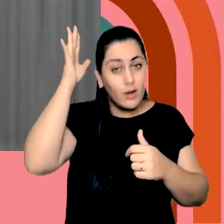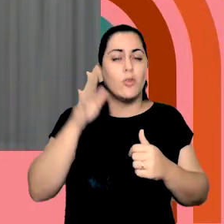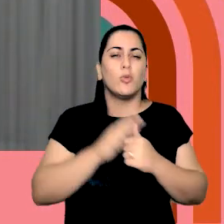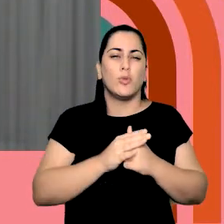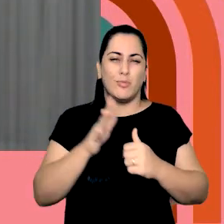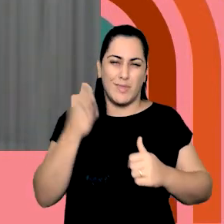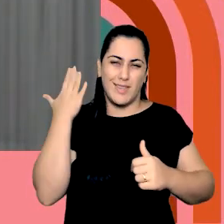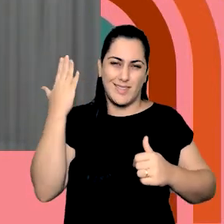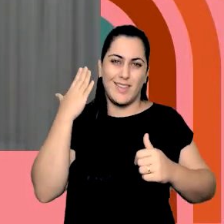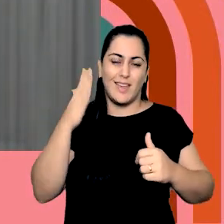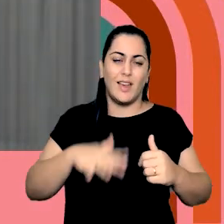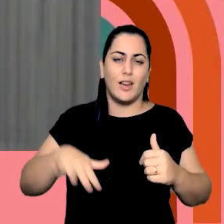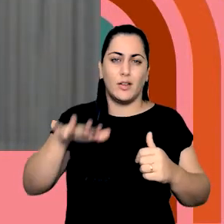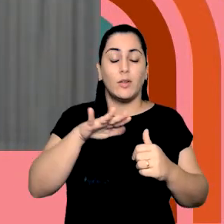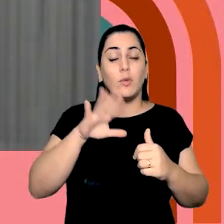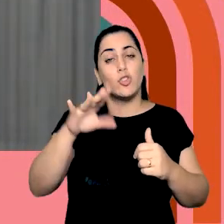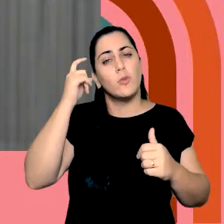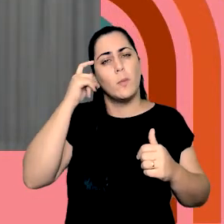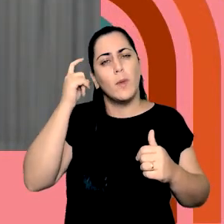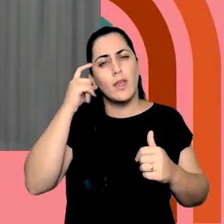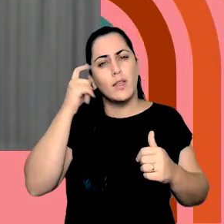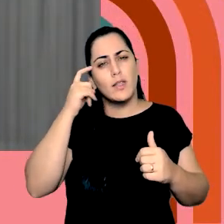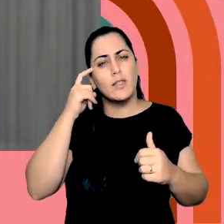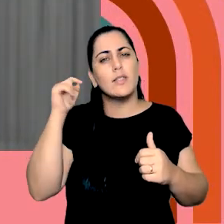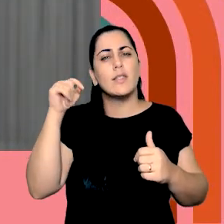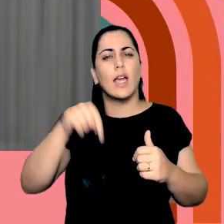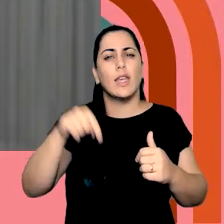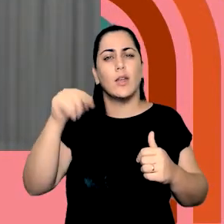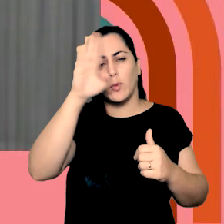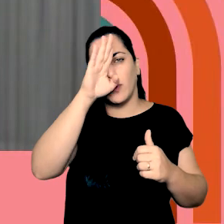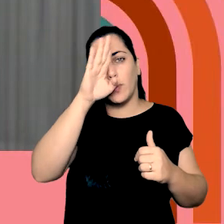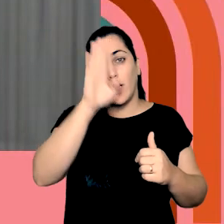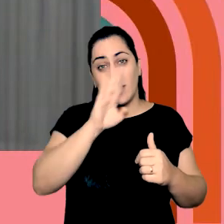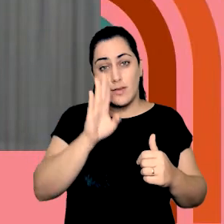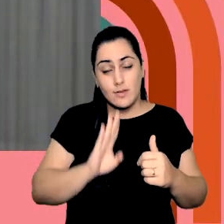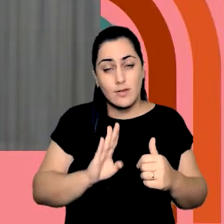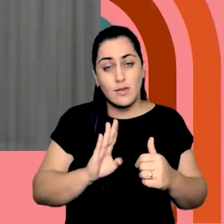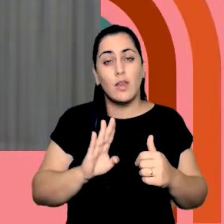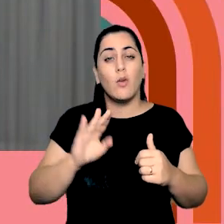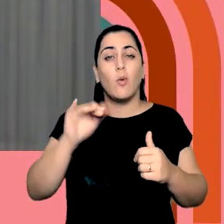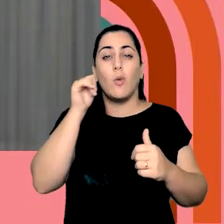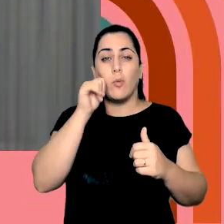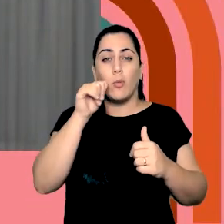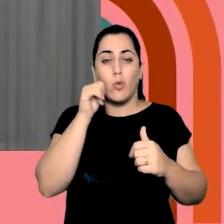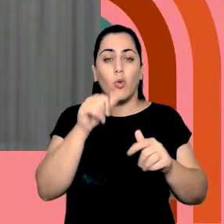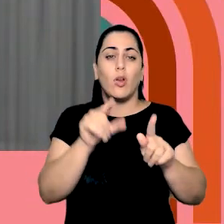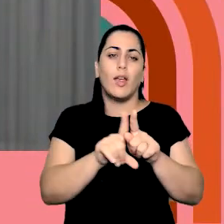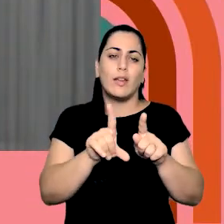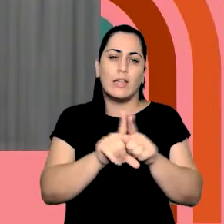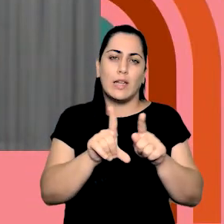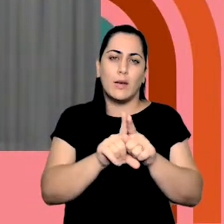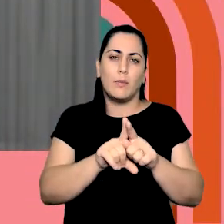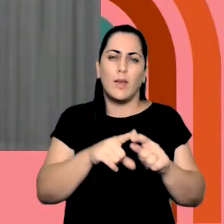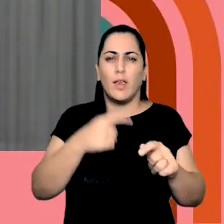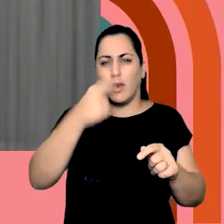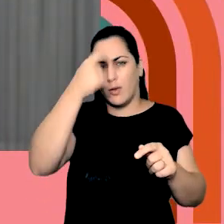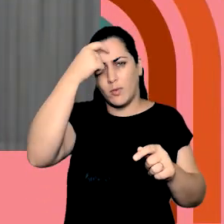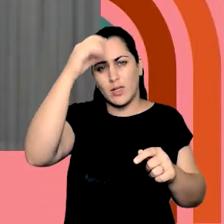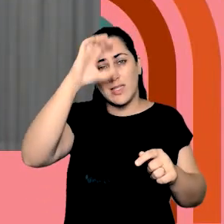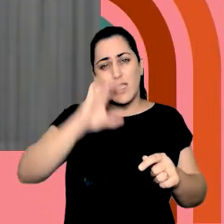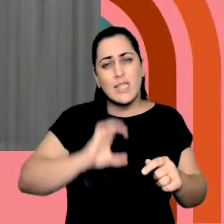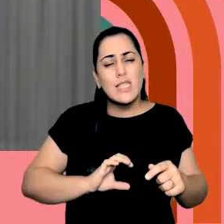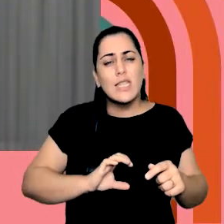pensar que aqui no Brasil as mulheres, por exemplo, também ficaram com uma cidadania de